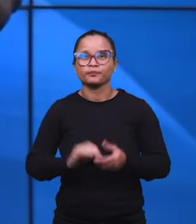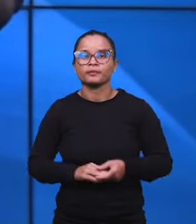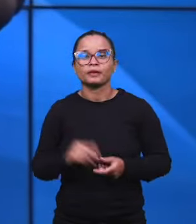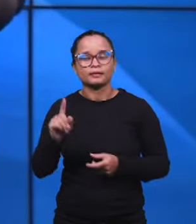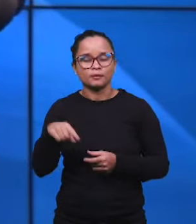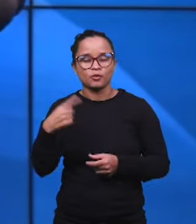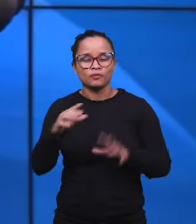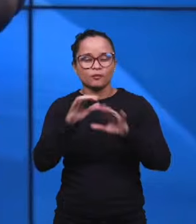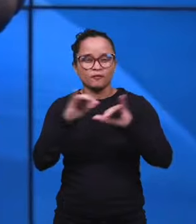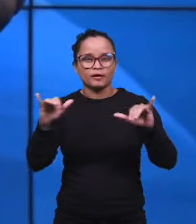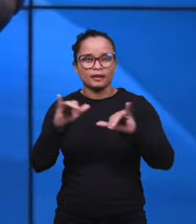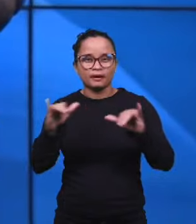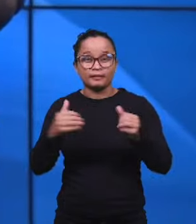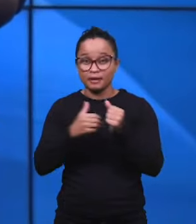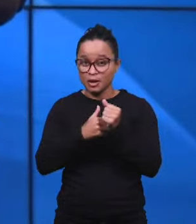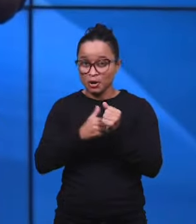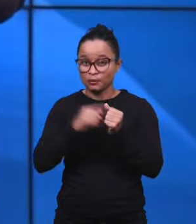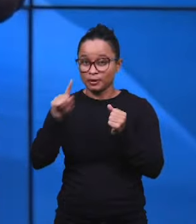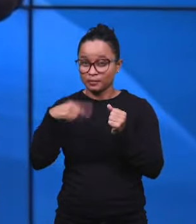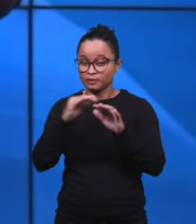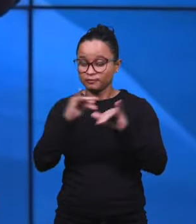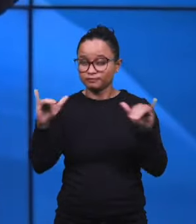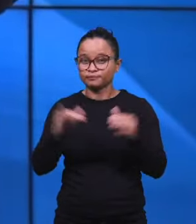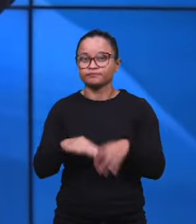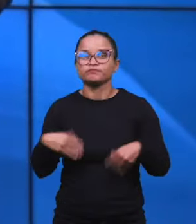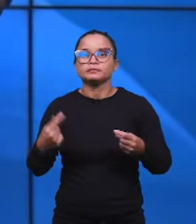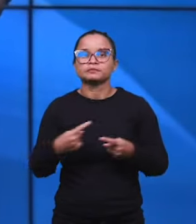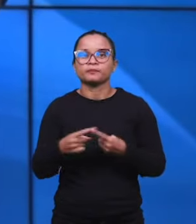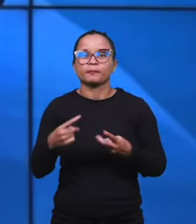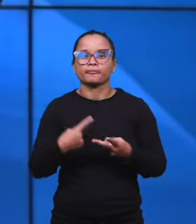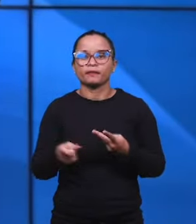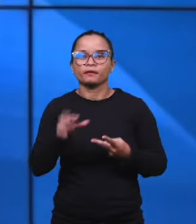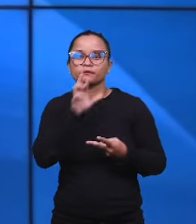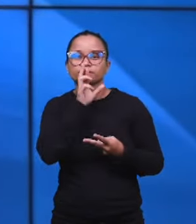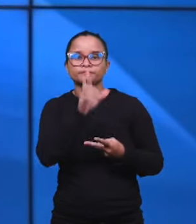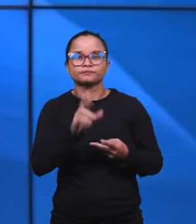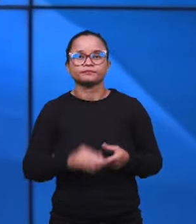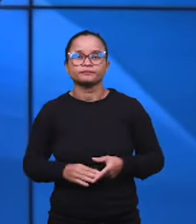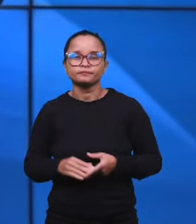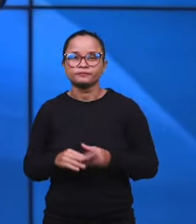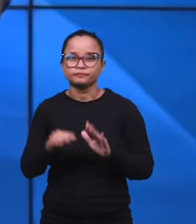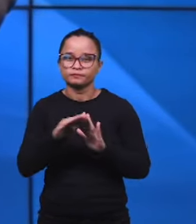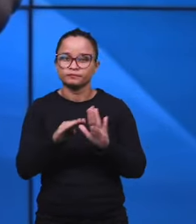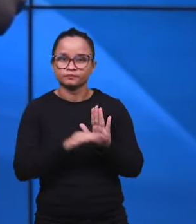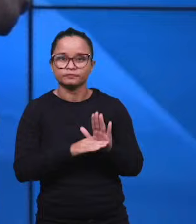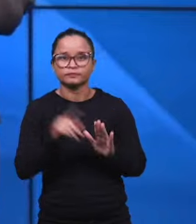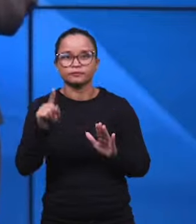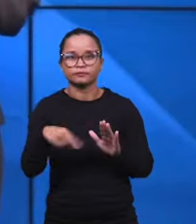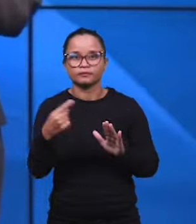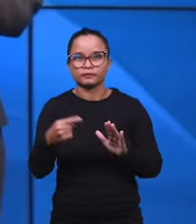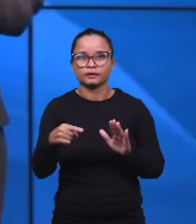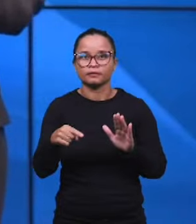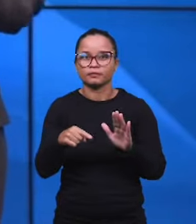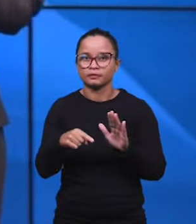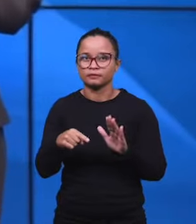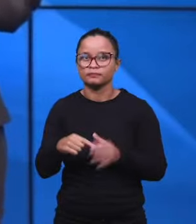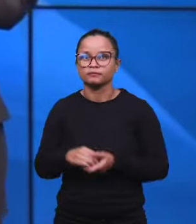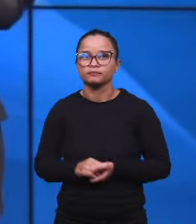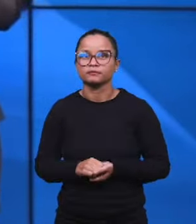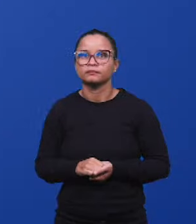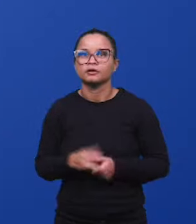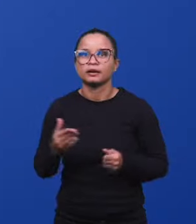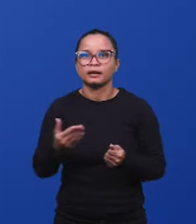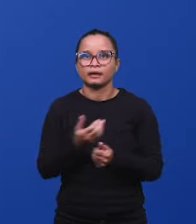Bíblia. Vamos deixar a surpresa, então, para daqui a pouco. Primeiramente, vamos, então, às duas respostas, em sequência à pergunta número